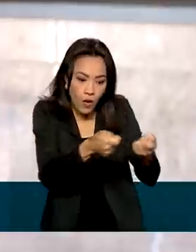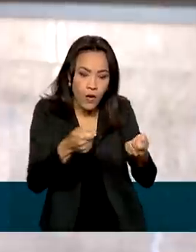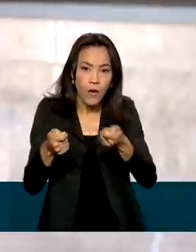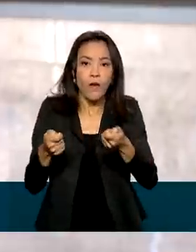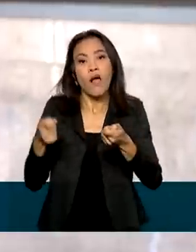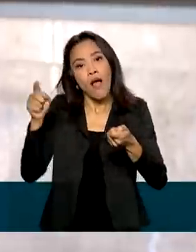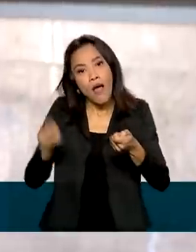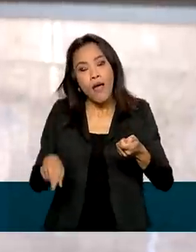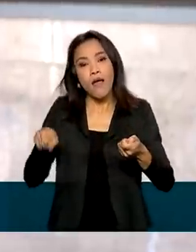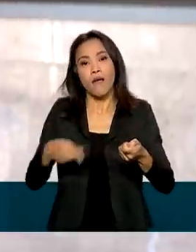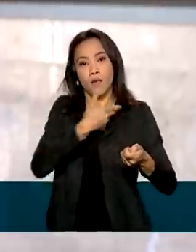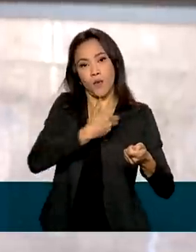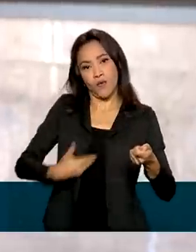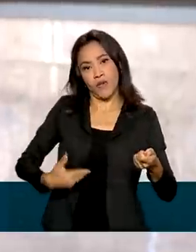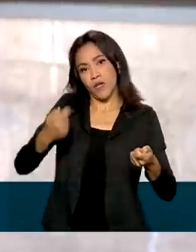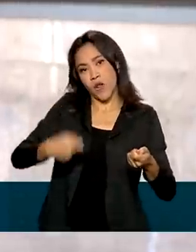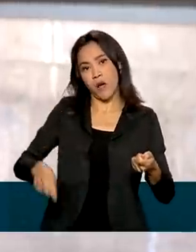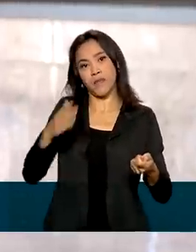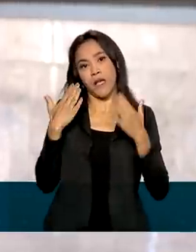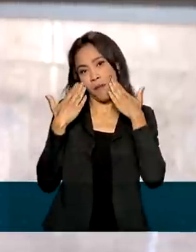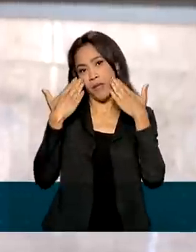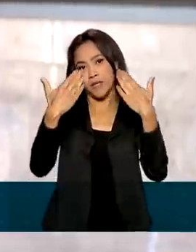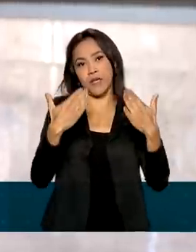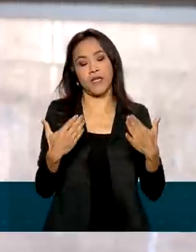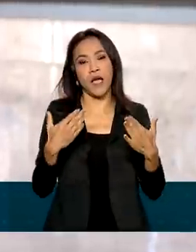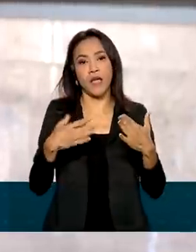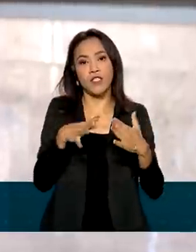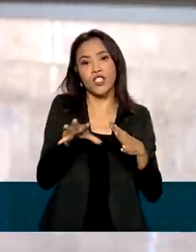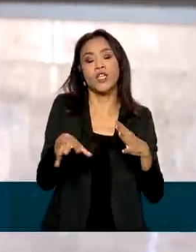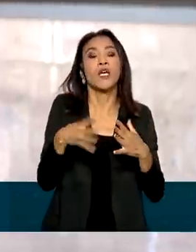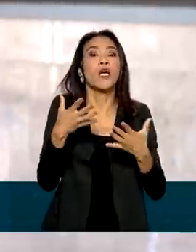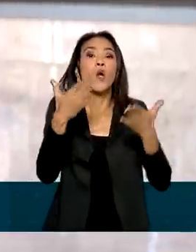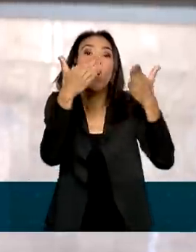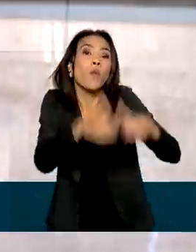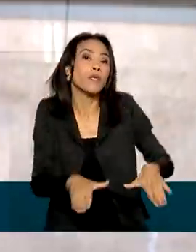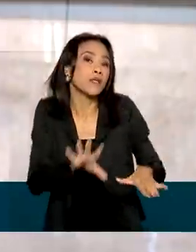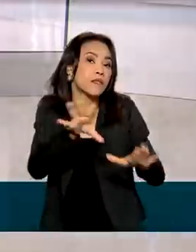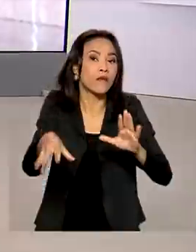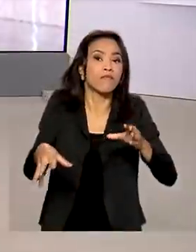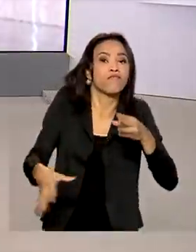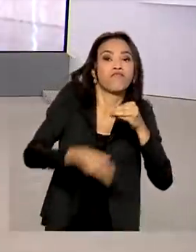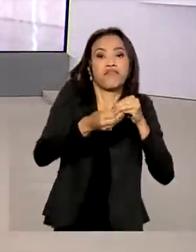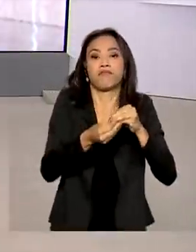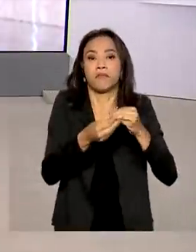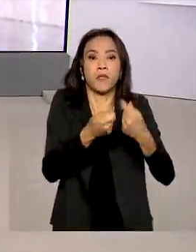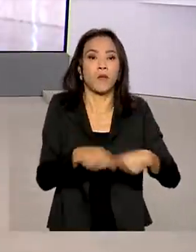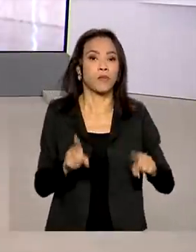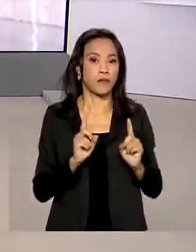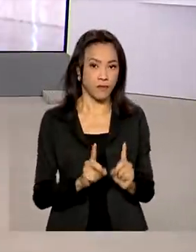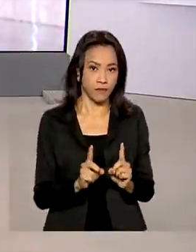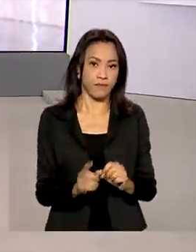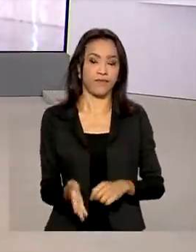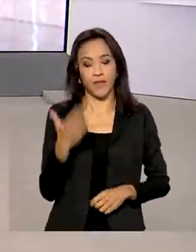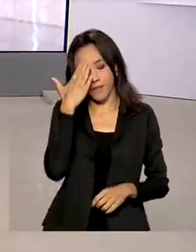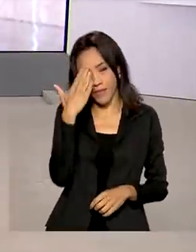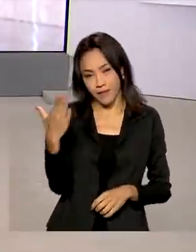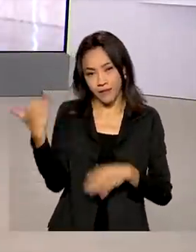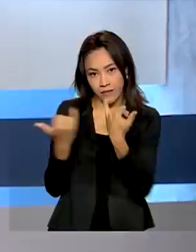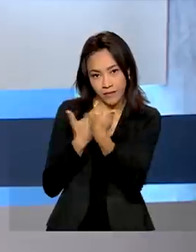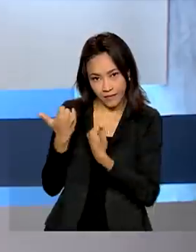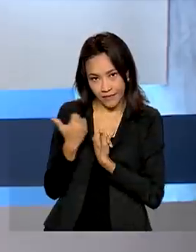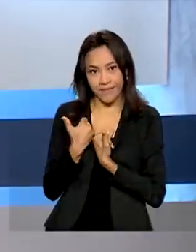ao governo a apresentação de medidas de compensação. Natália, com você. Obrigada, Glauco, pelas informações.